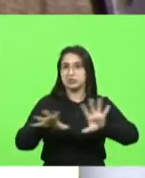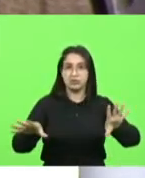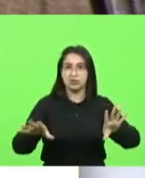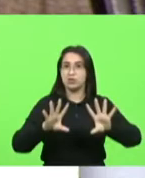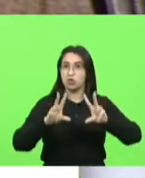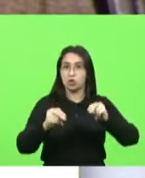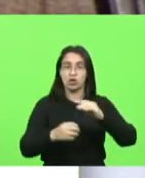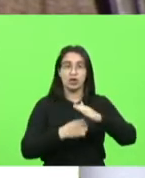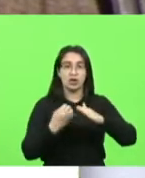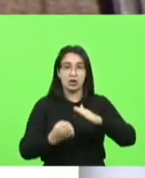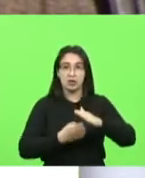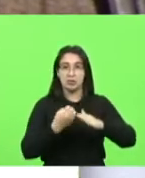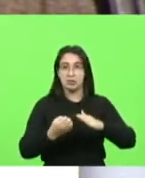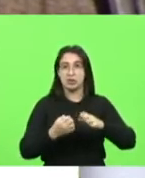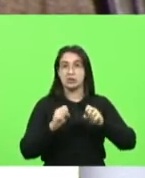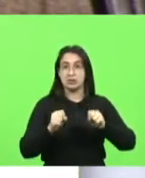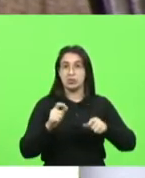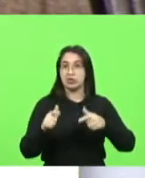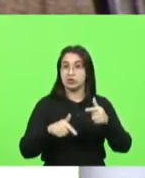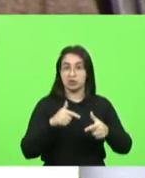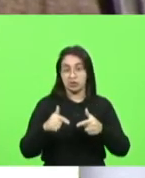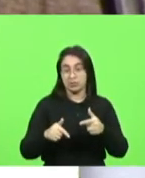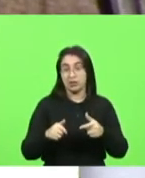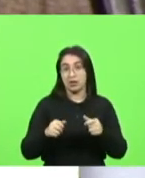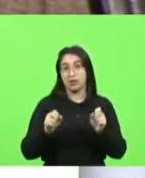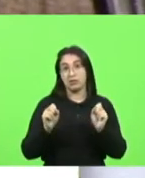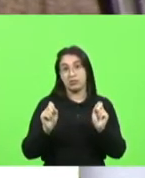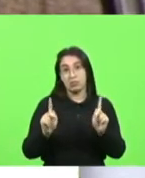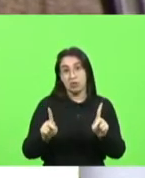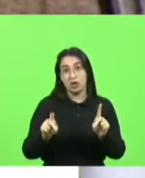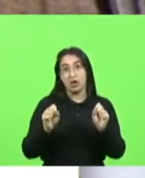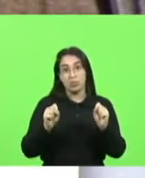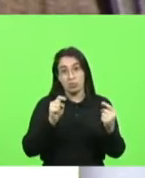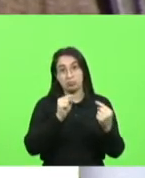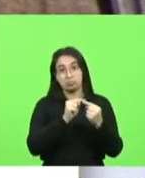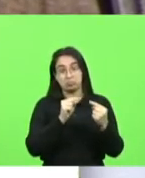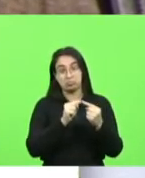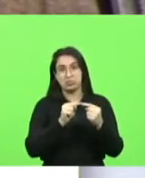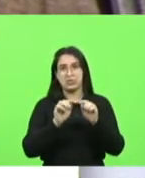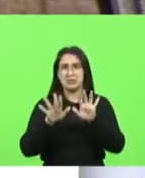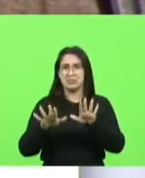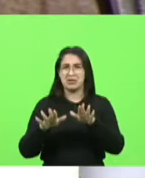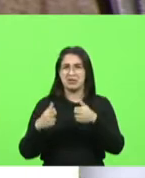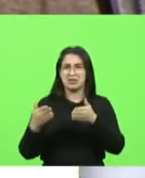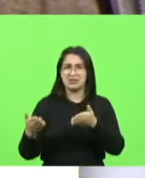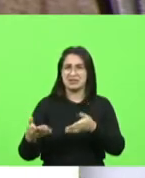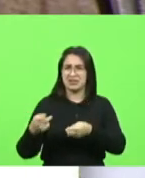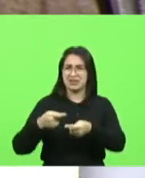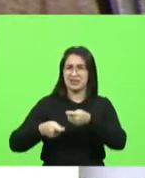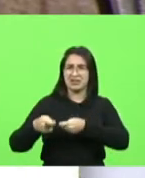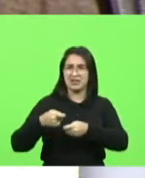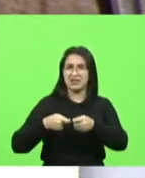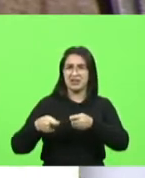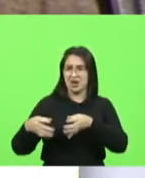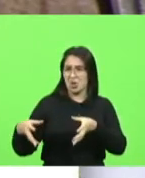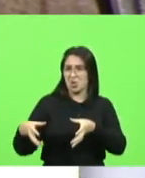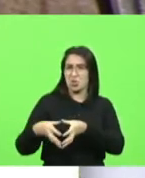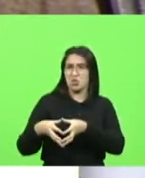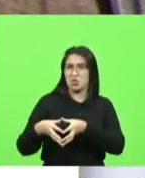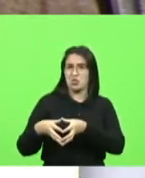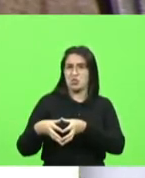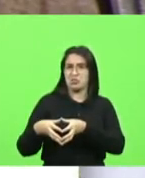serviço eu diria faz algum sentido agora no mercado oligopolizado fechado